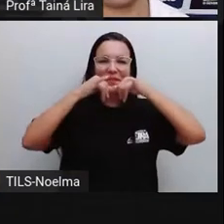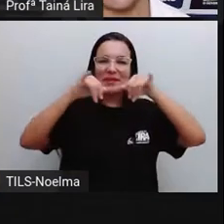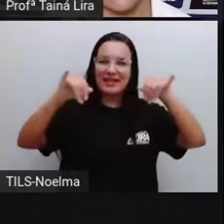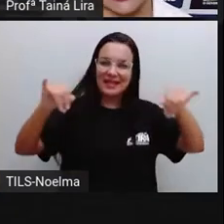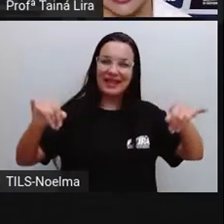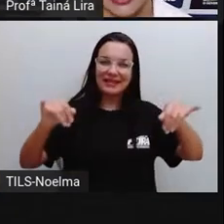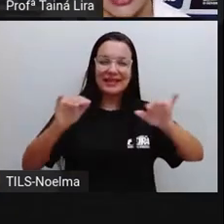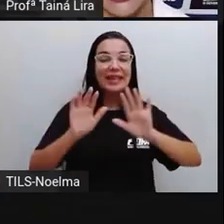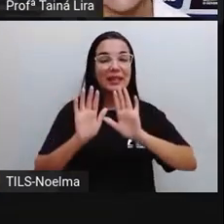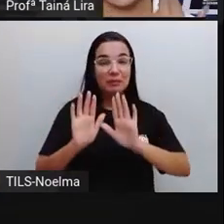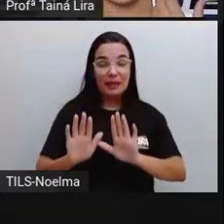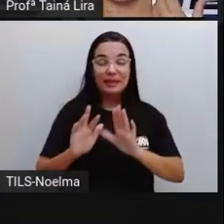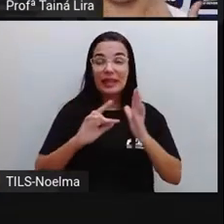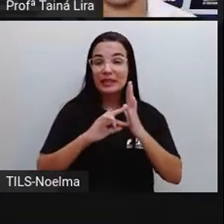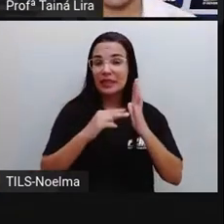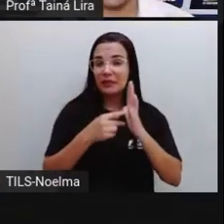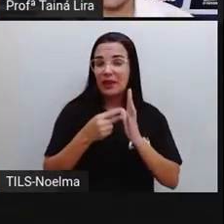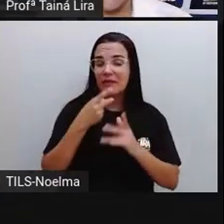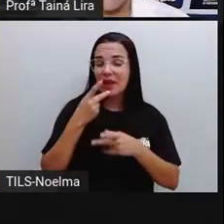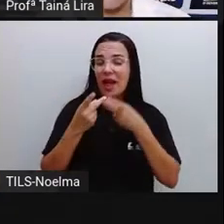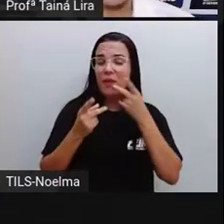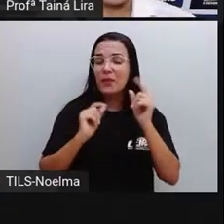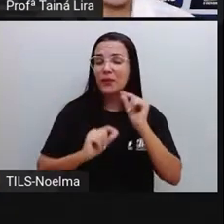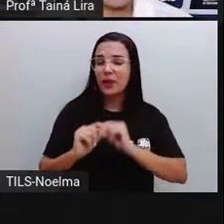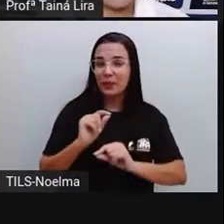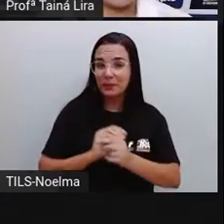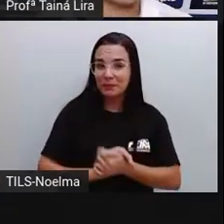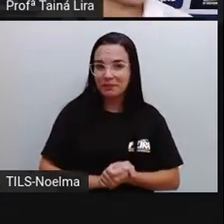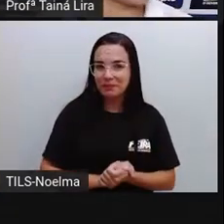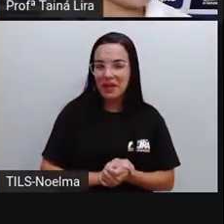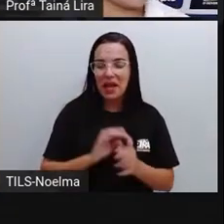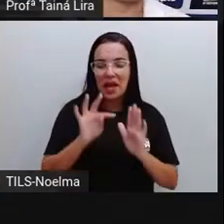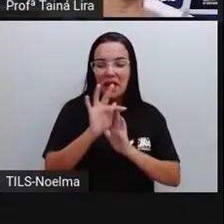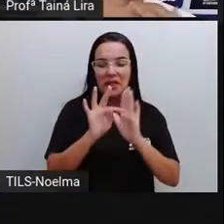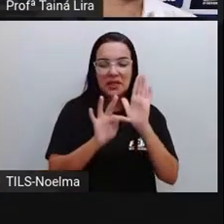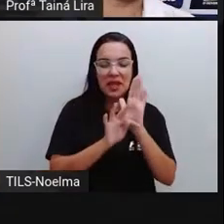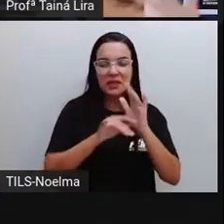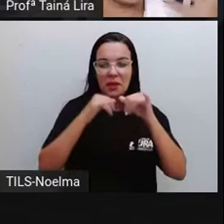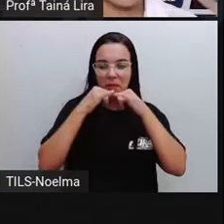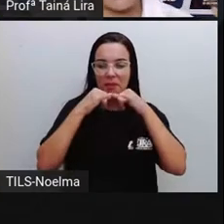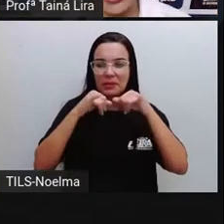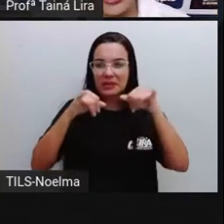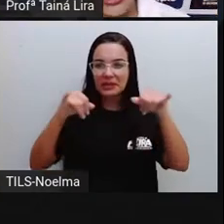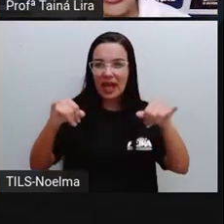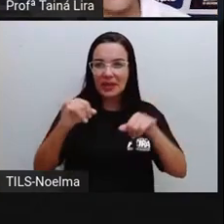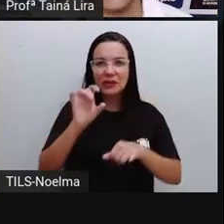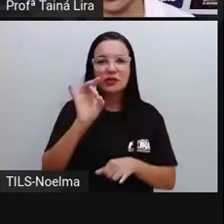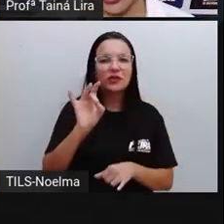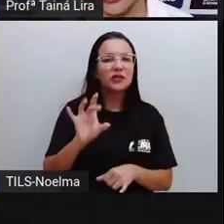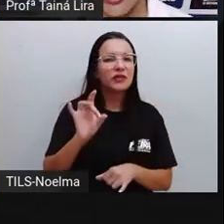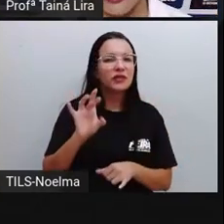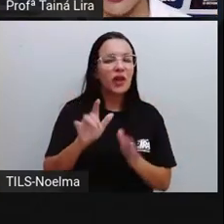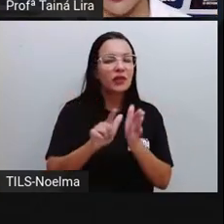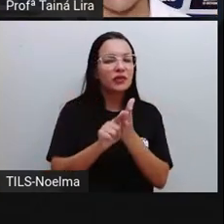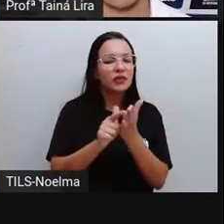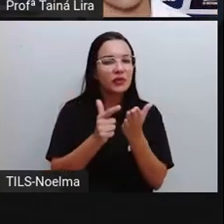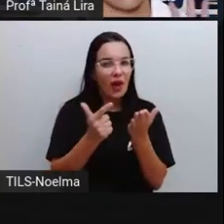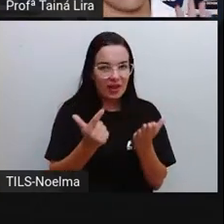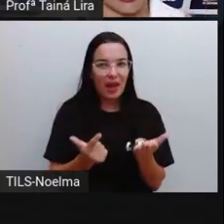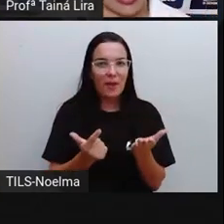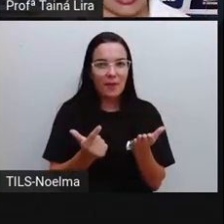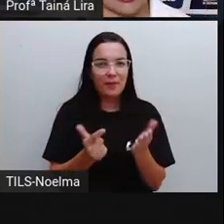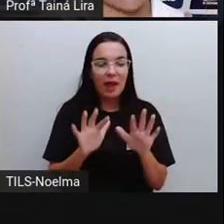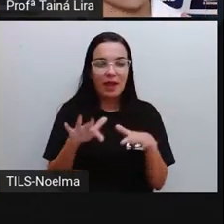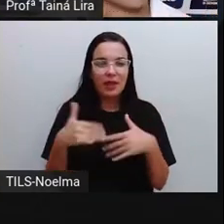significa dizer que a gente vai encontrar os textos publicitários somente nos jornais impressos.